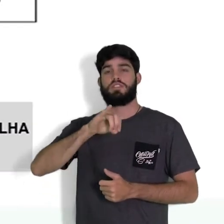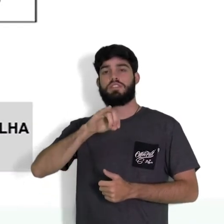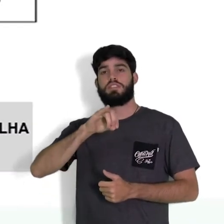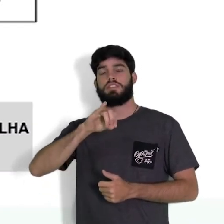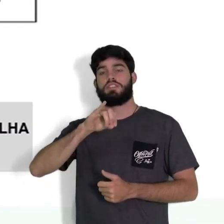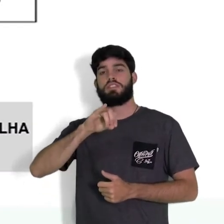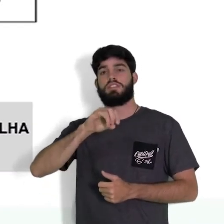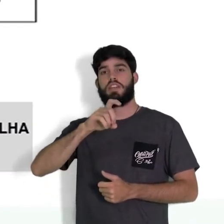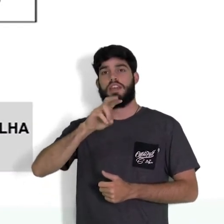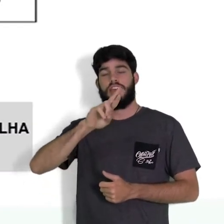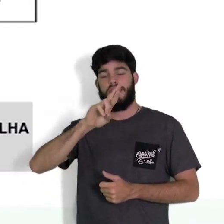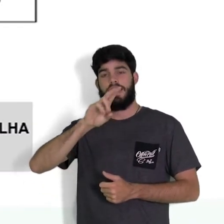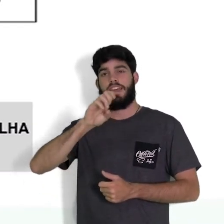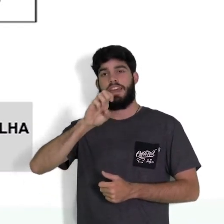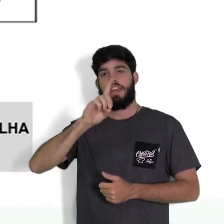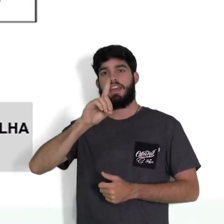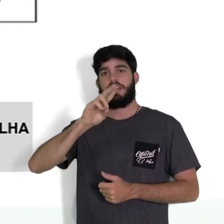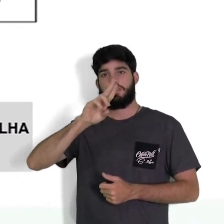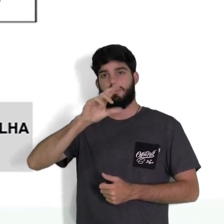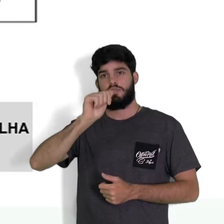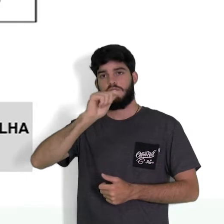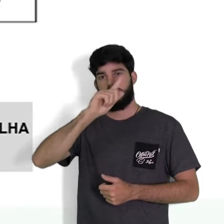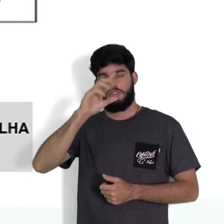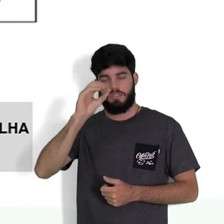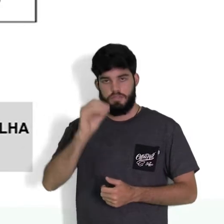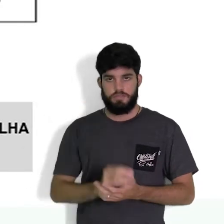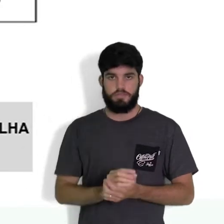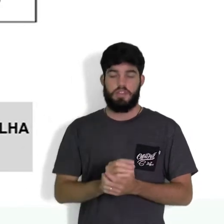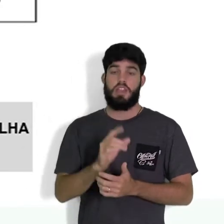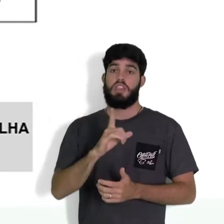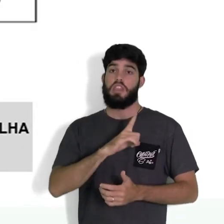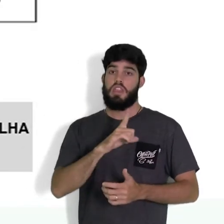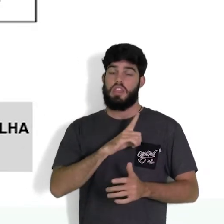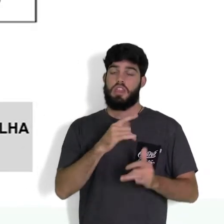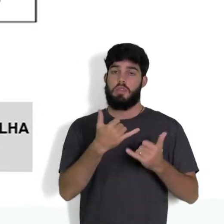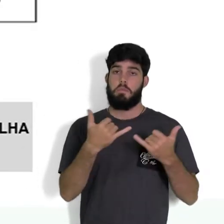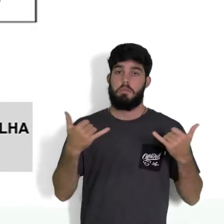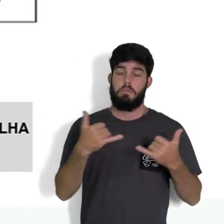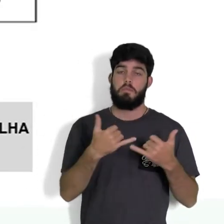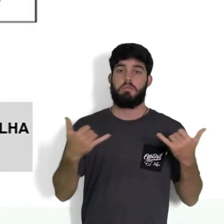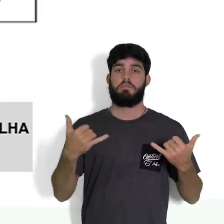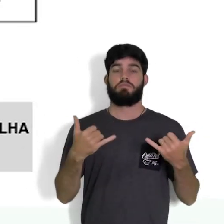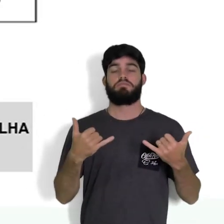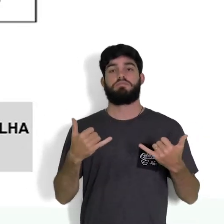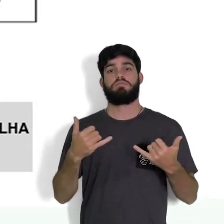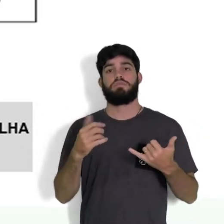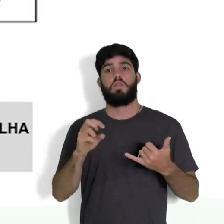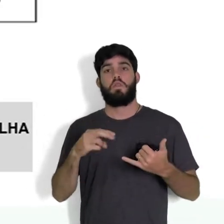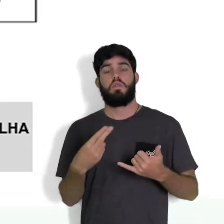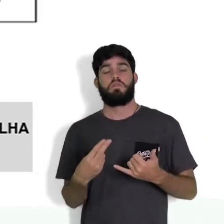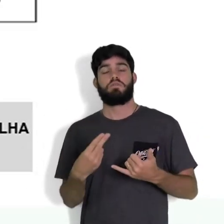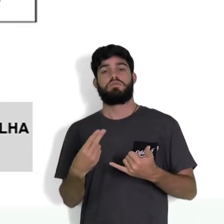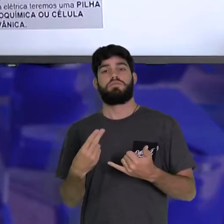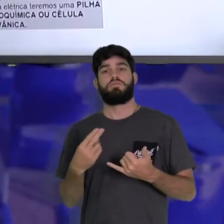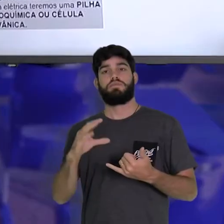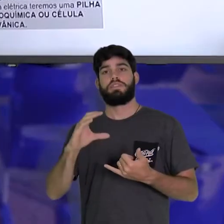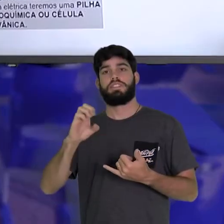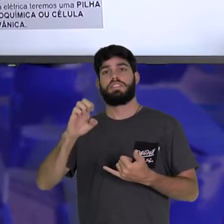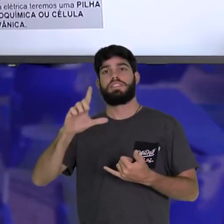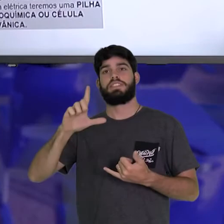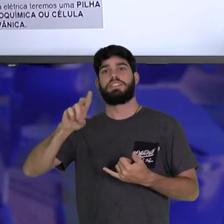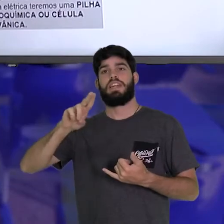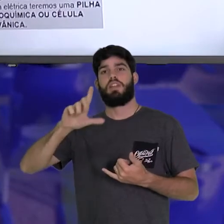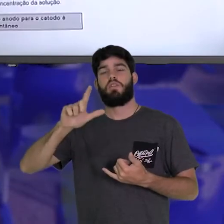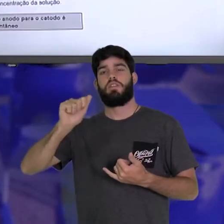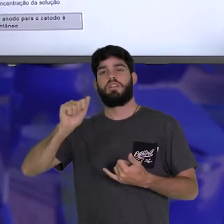espontânea produz energia elétrica. Porque teremos uma pilha ou bateria eletroquímica ou célula galvânica.